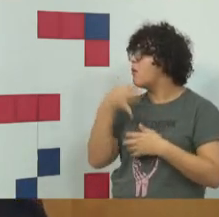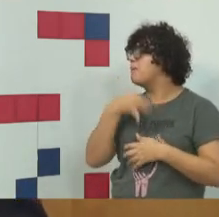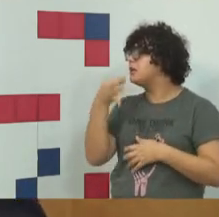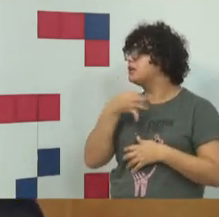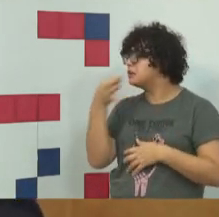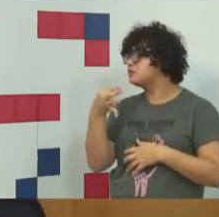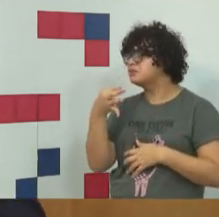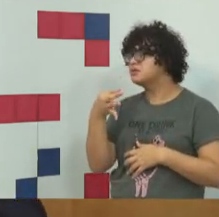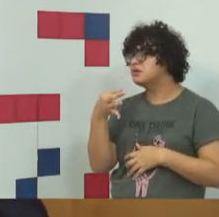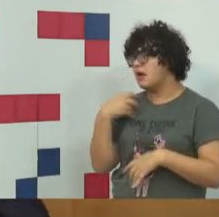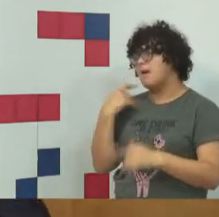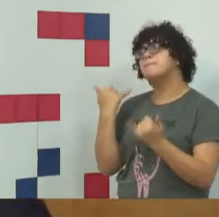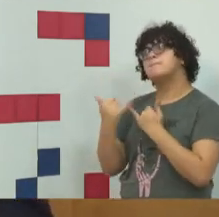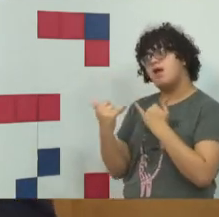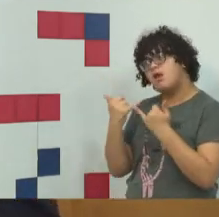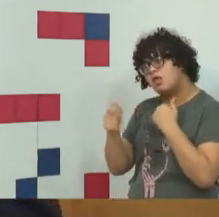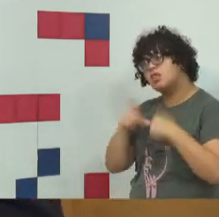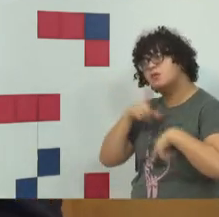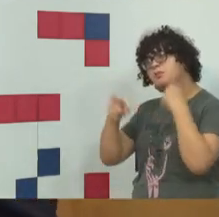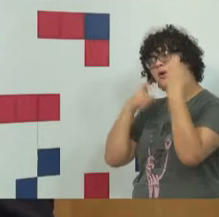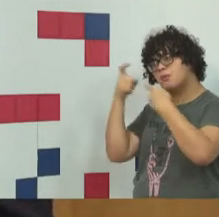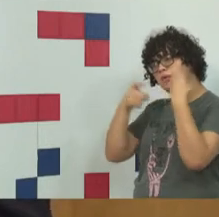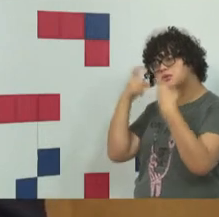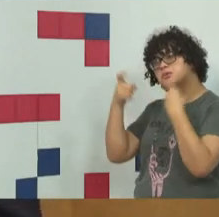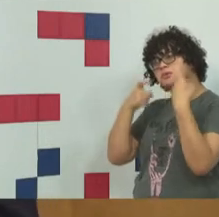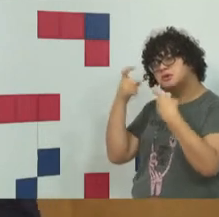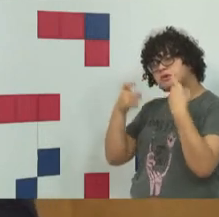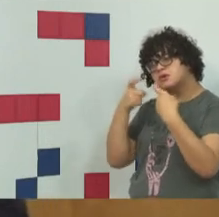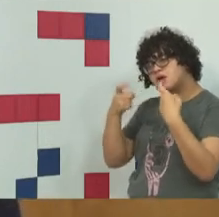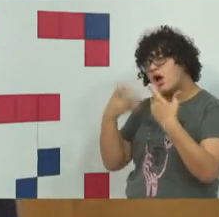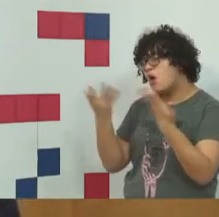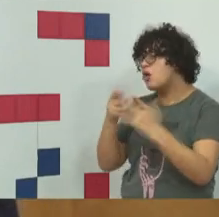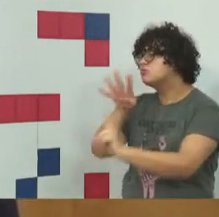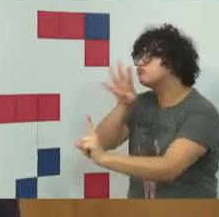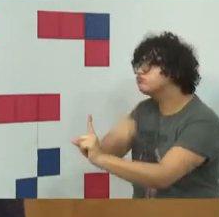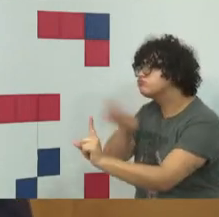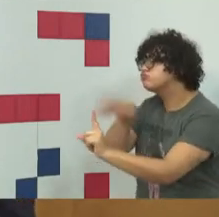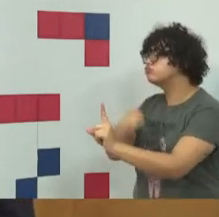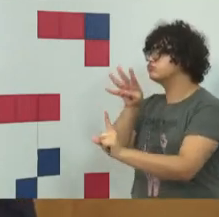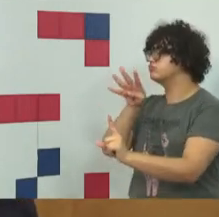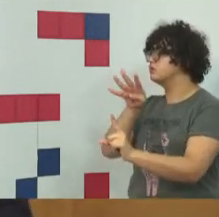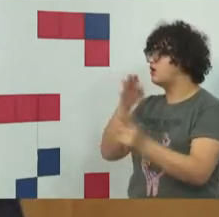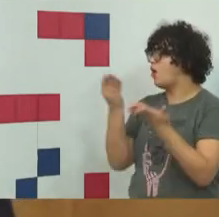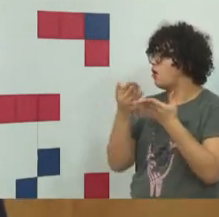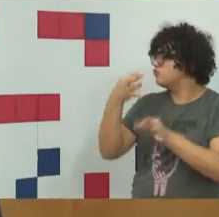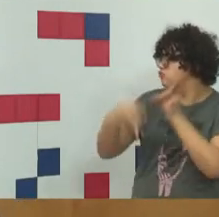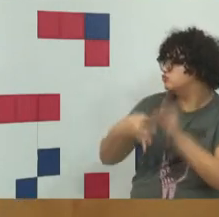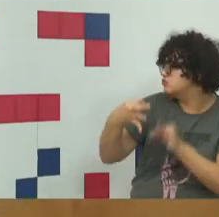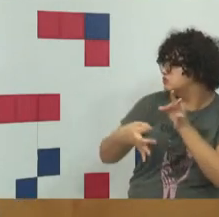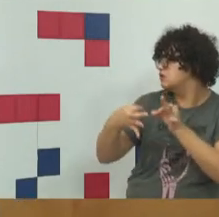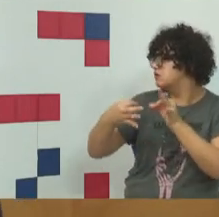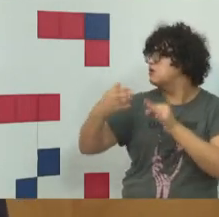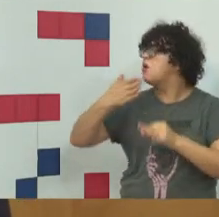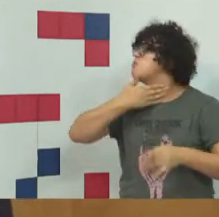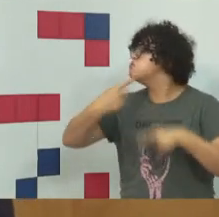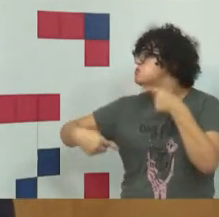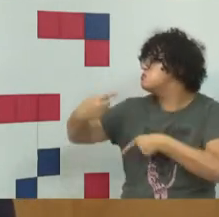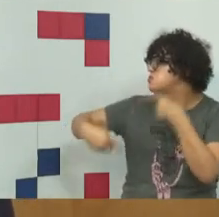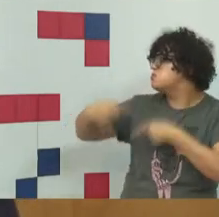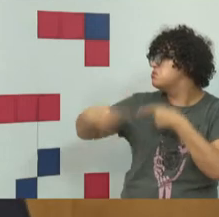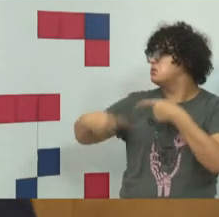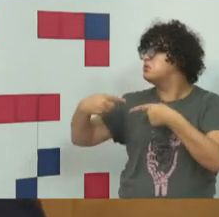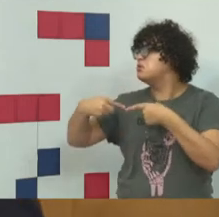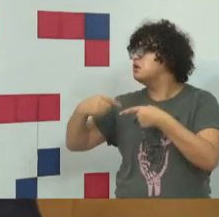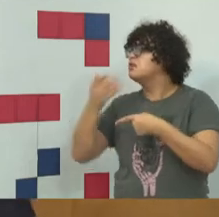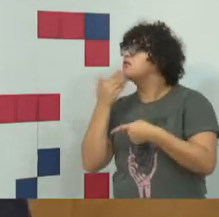Parece que há uma preocupação da doutrina, da jurisprudência, dos debates, sobre, em